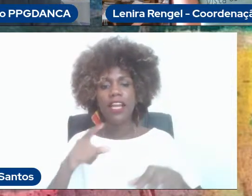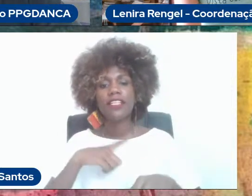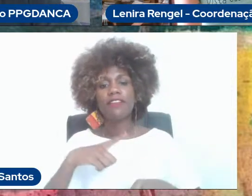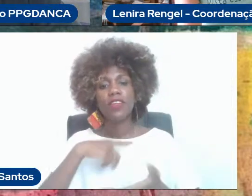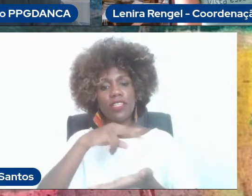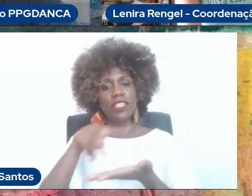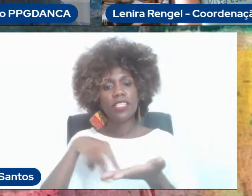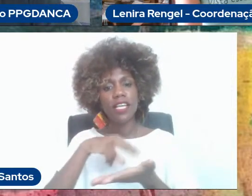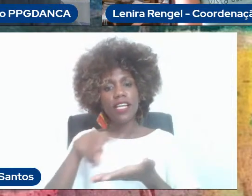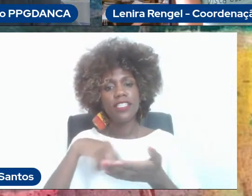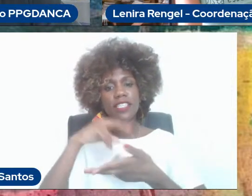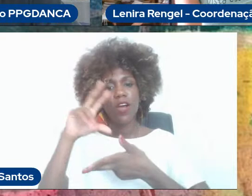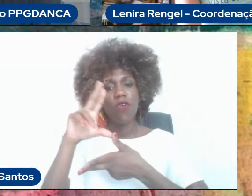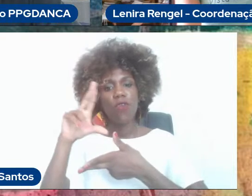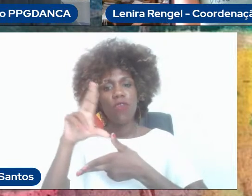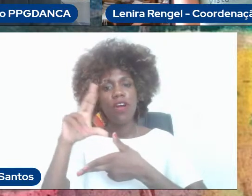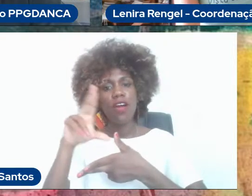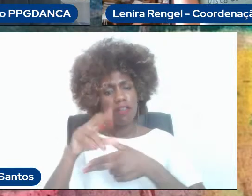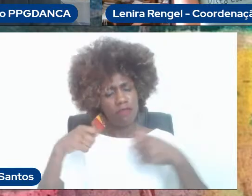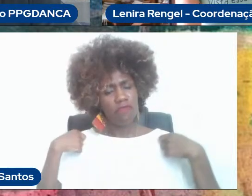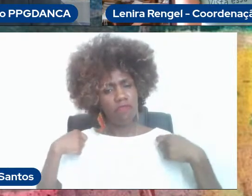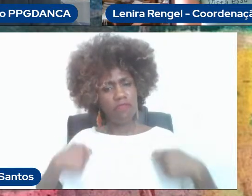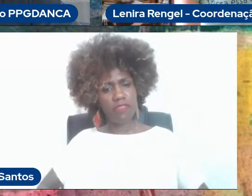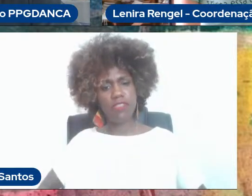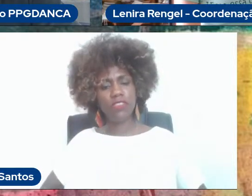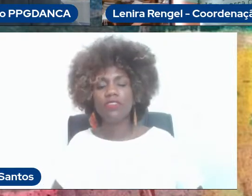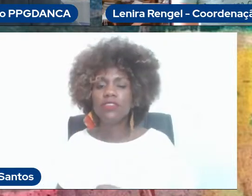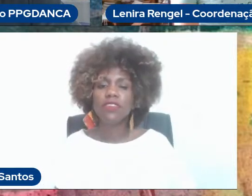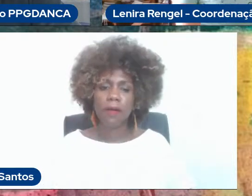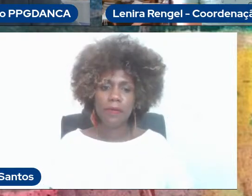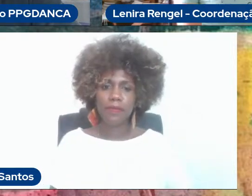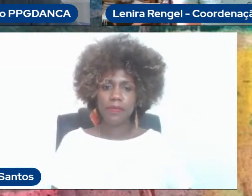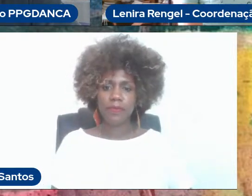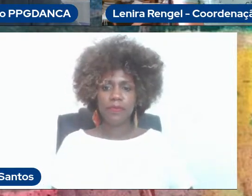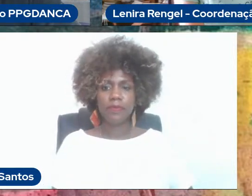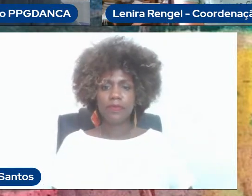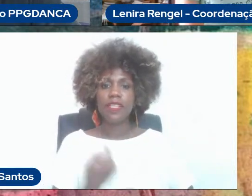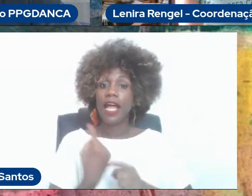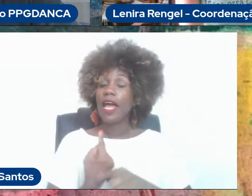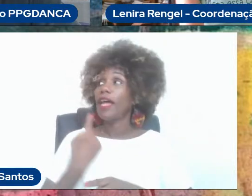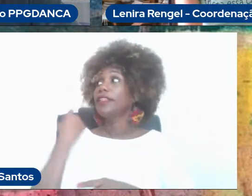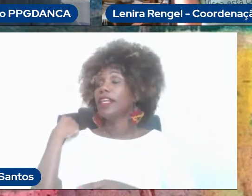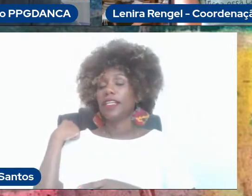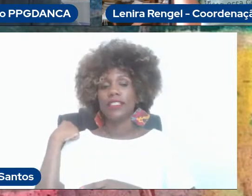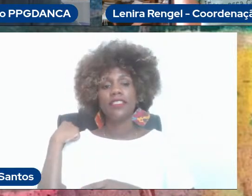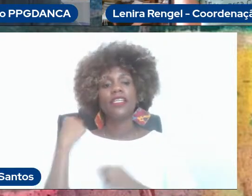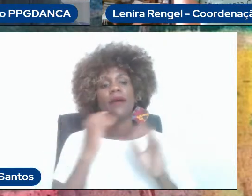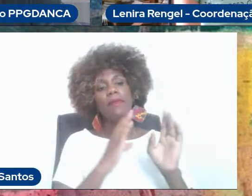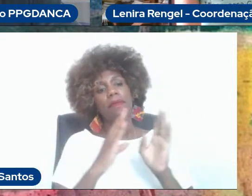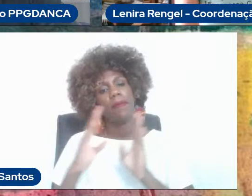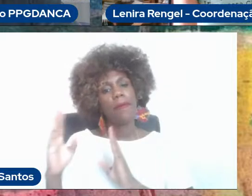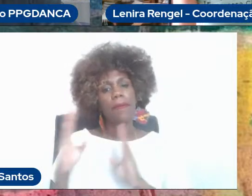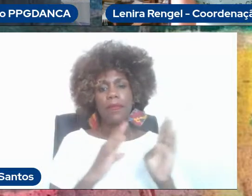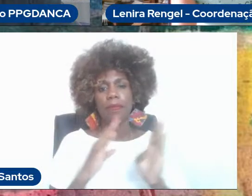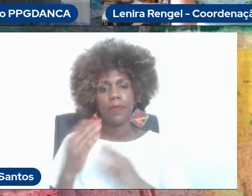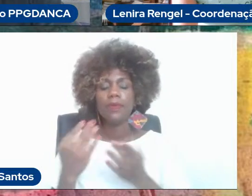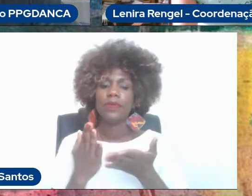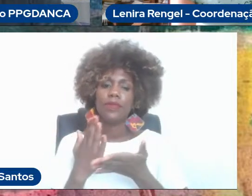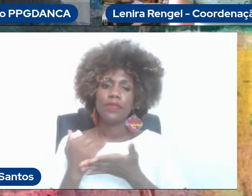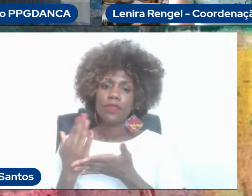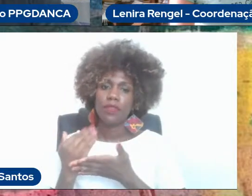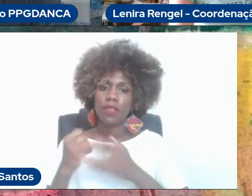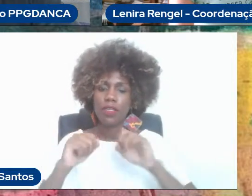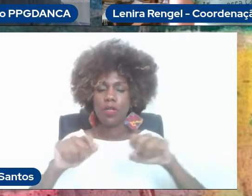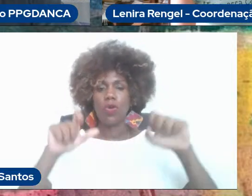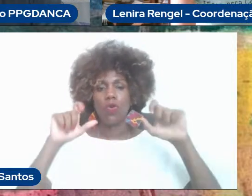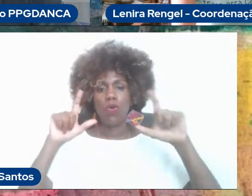dança, ufiba, vista essa camisa. Atrás de mim, a estante com livros e um quadro,